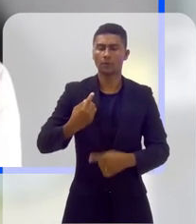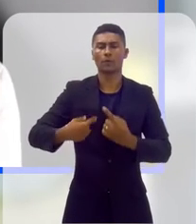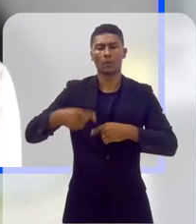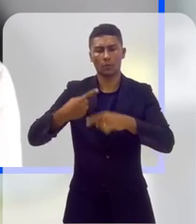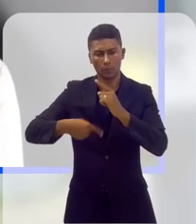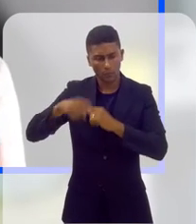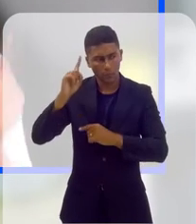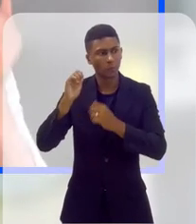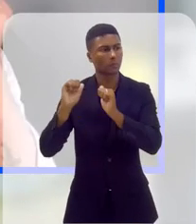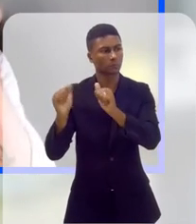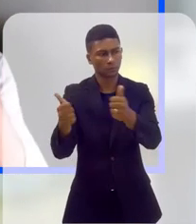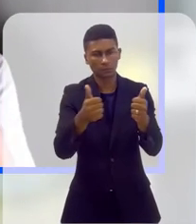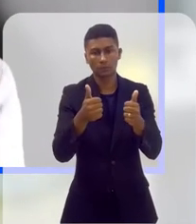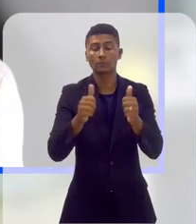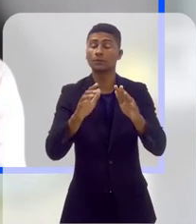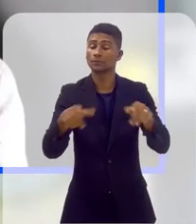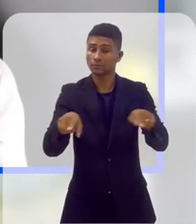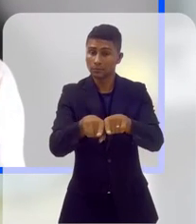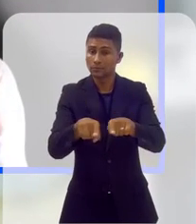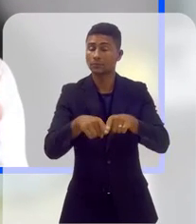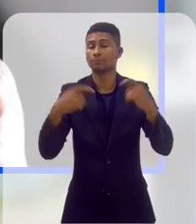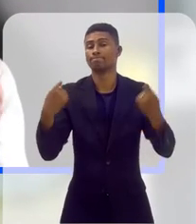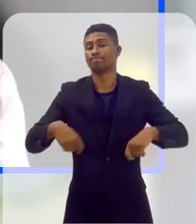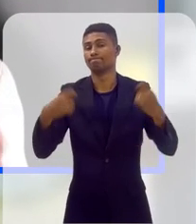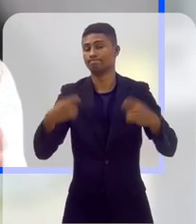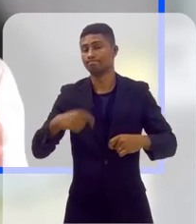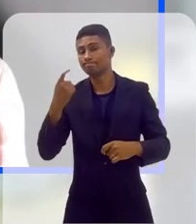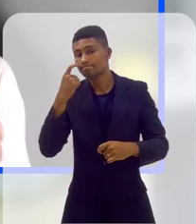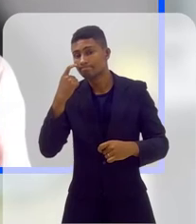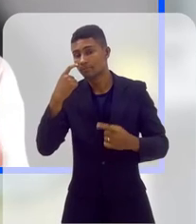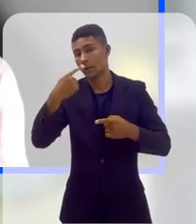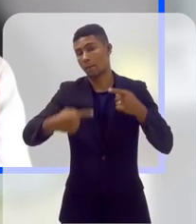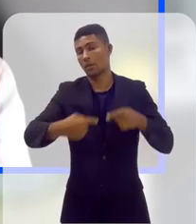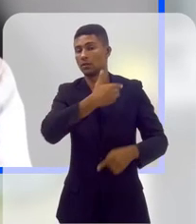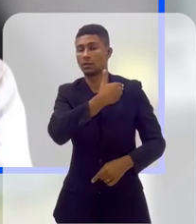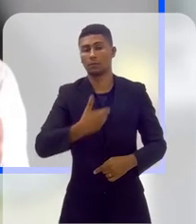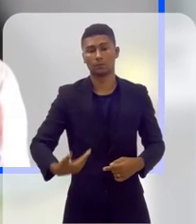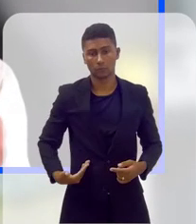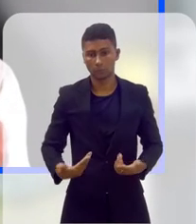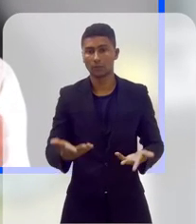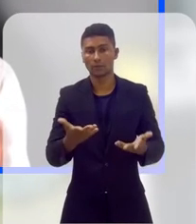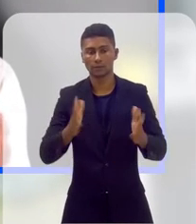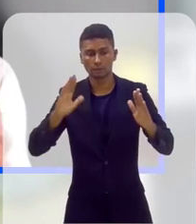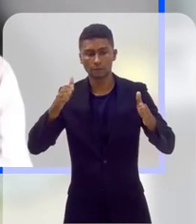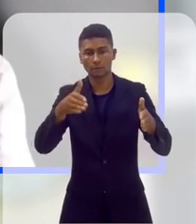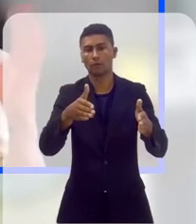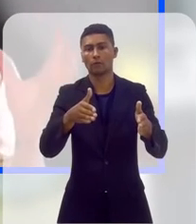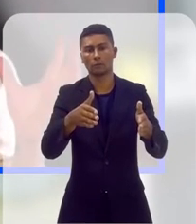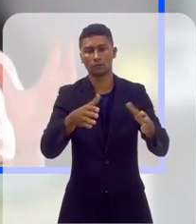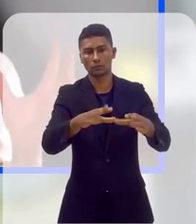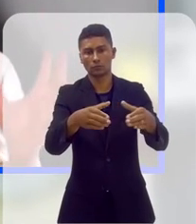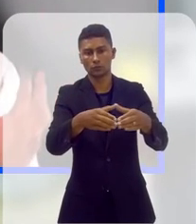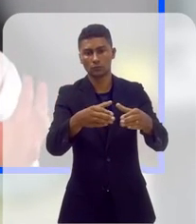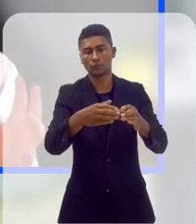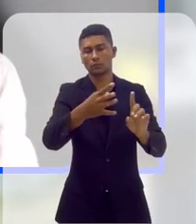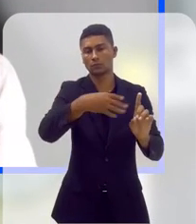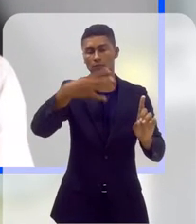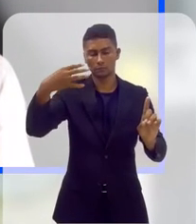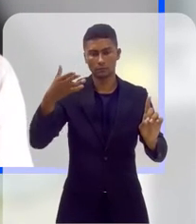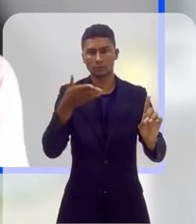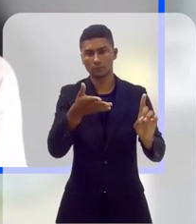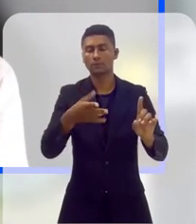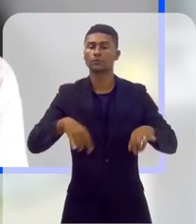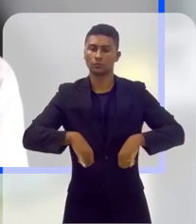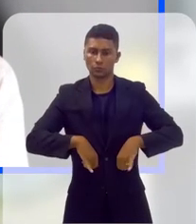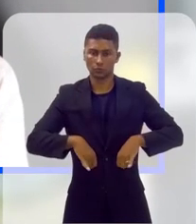opressões e que tem exclusões diferenciadas. A sociedade não olha com bons olhos, e aí eu falo genericamente, claro,